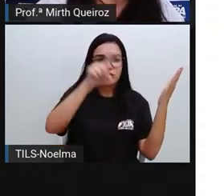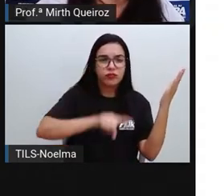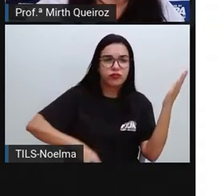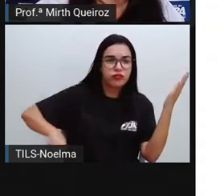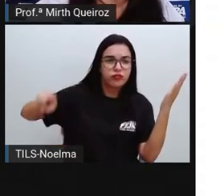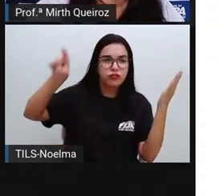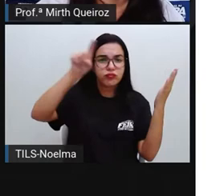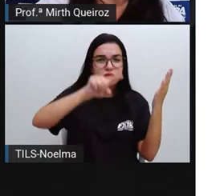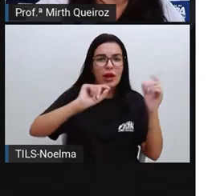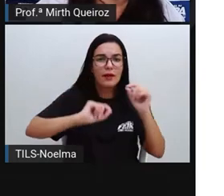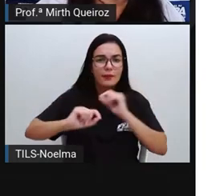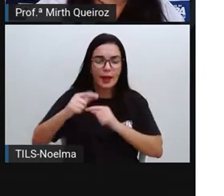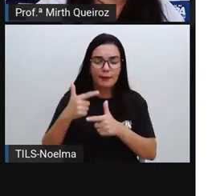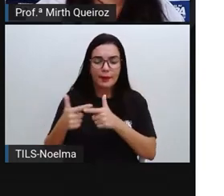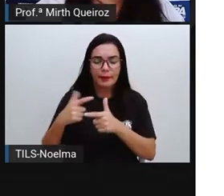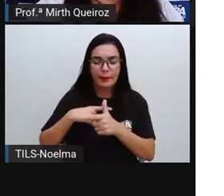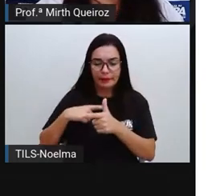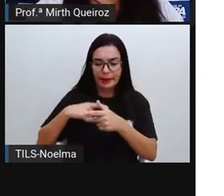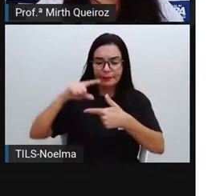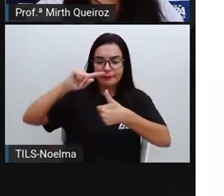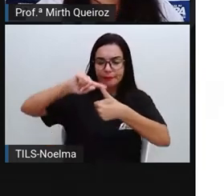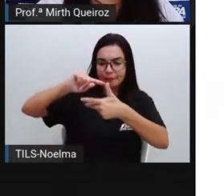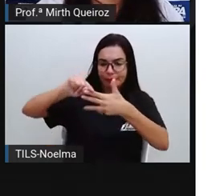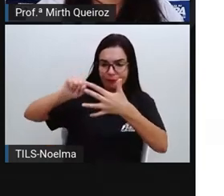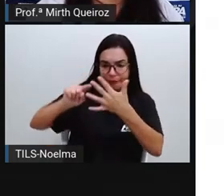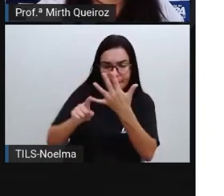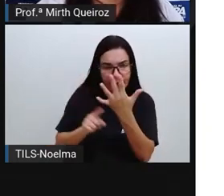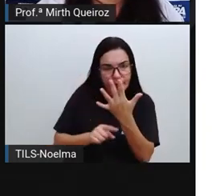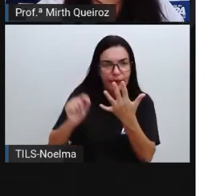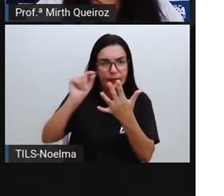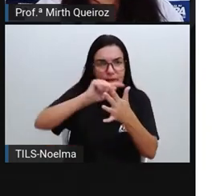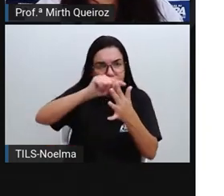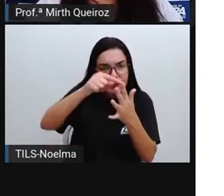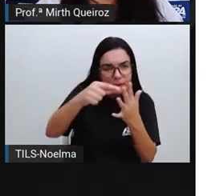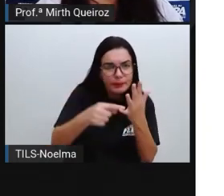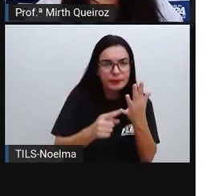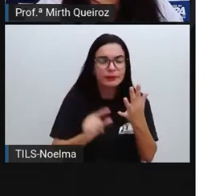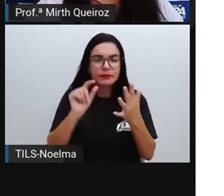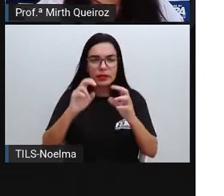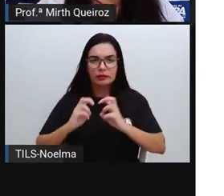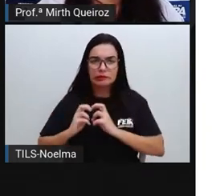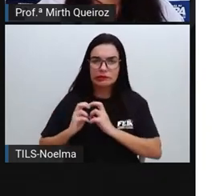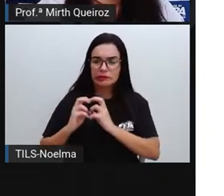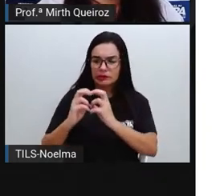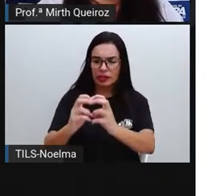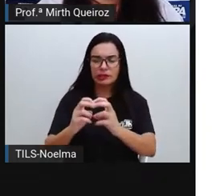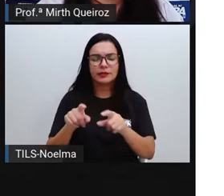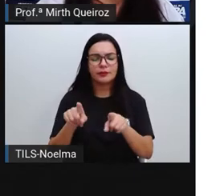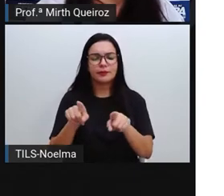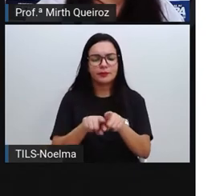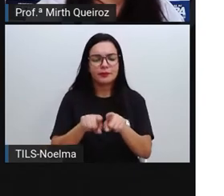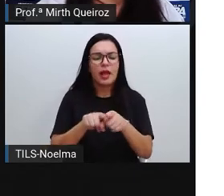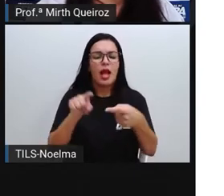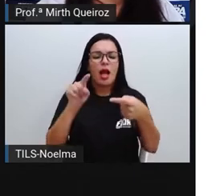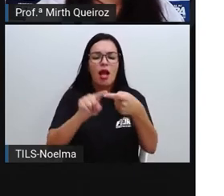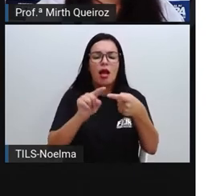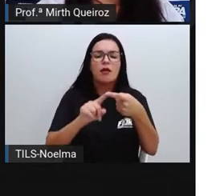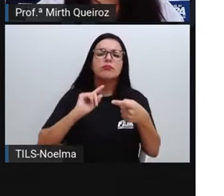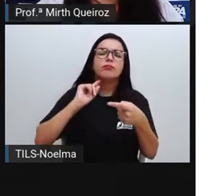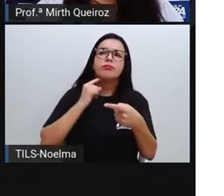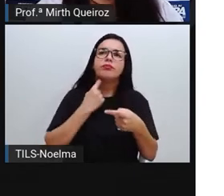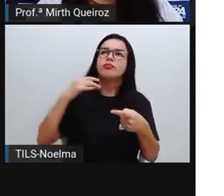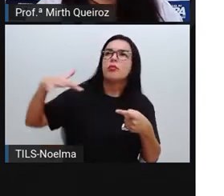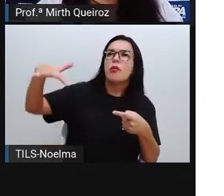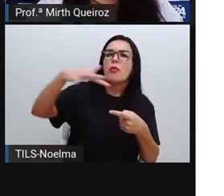de trânsito, que faz com que se torne mais lento. Nós temos problemas de poluição, nós temos problemas